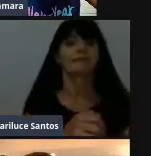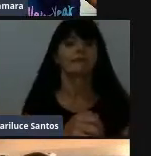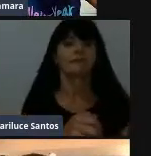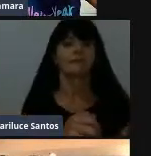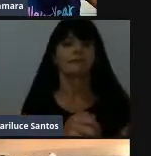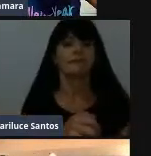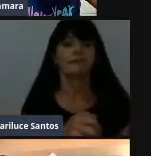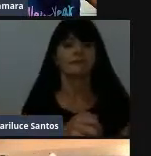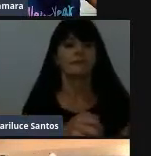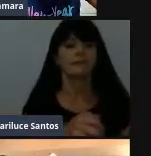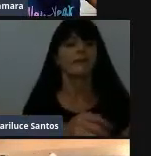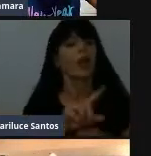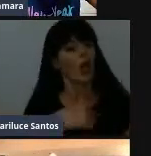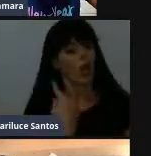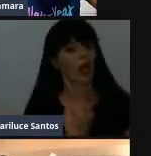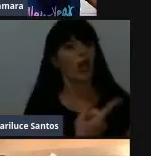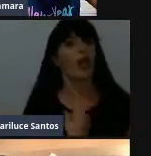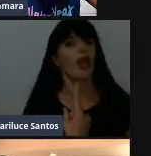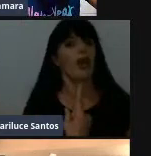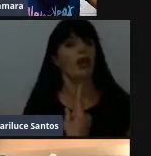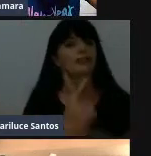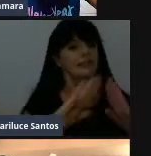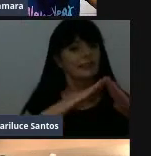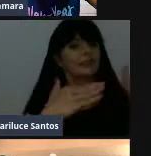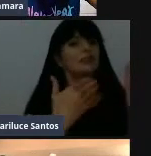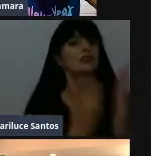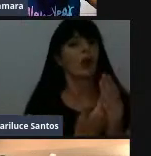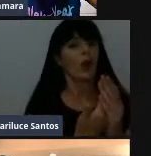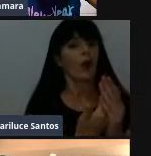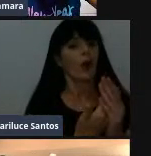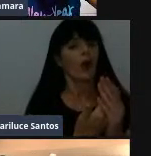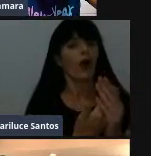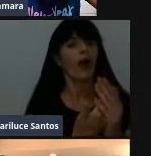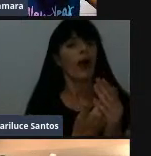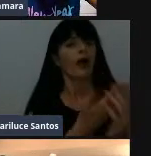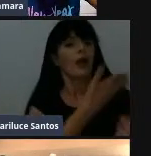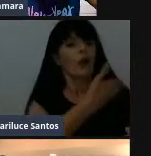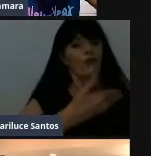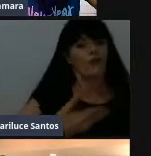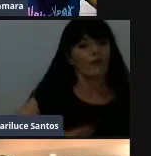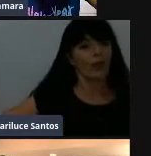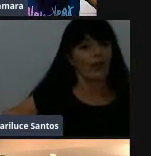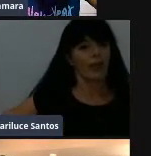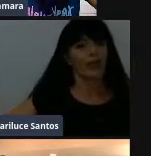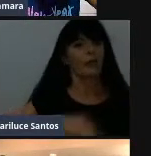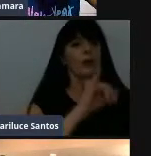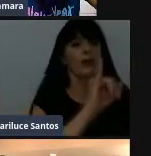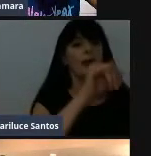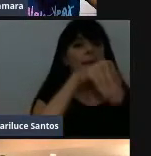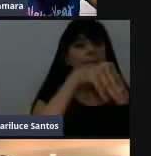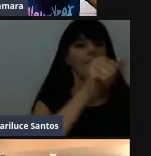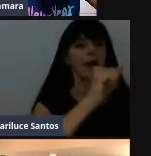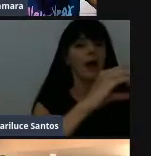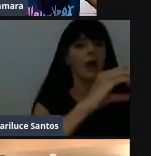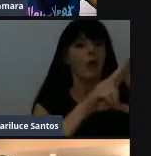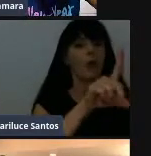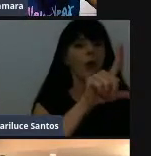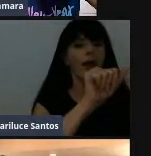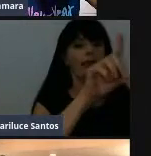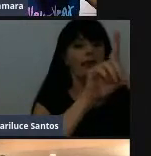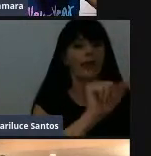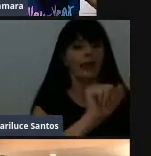Somos a Escola Estadual Imaculada Conceição. A